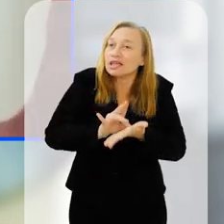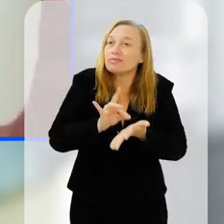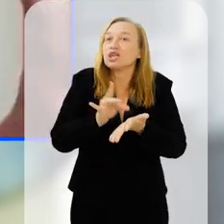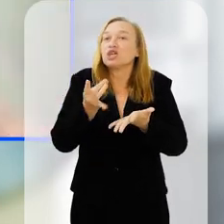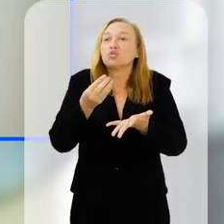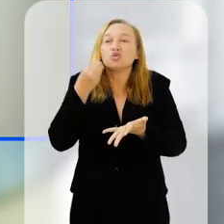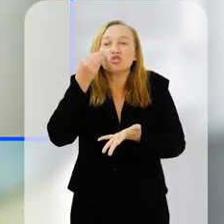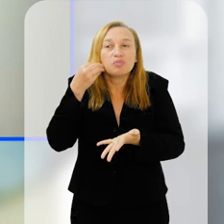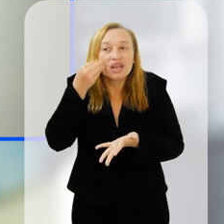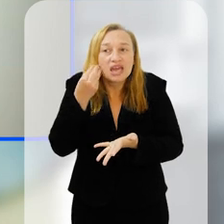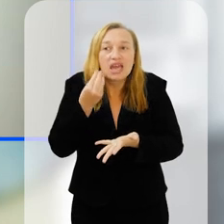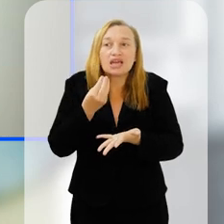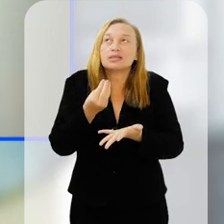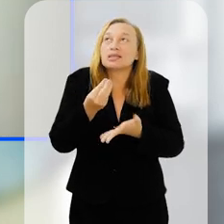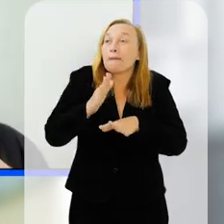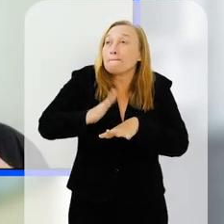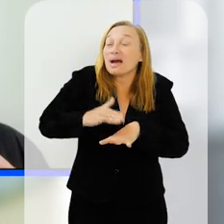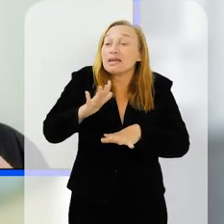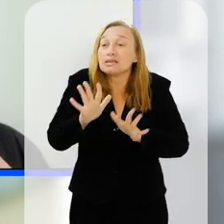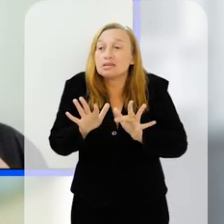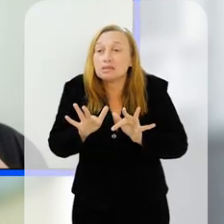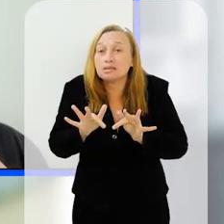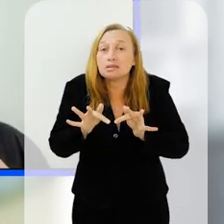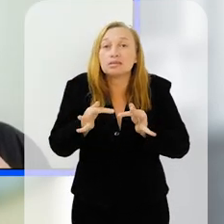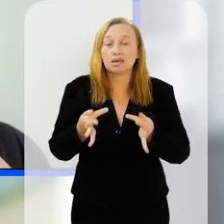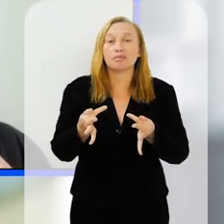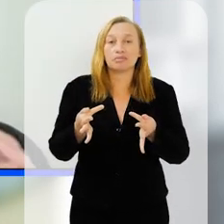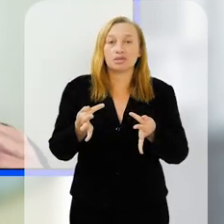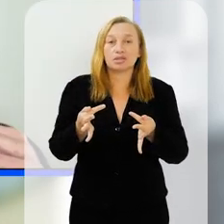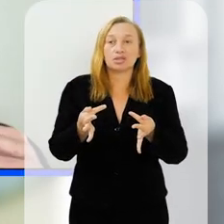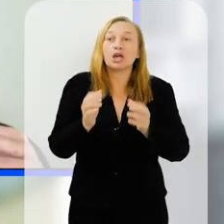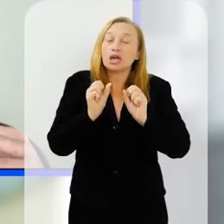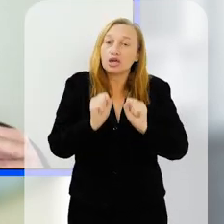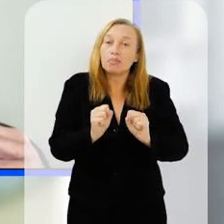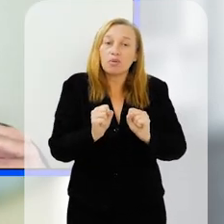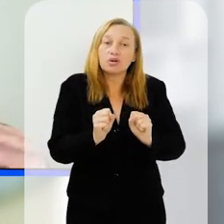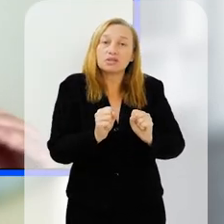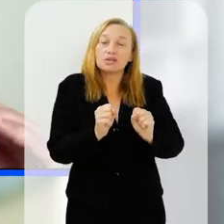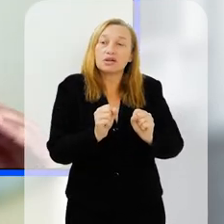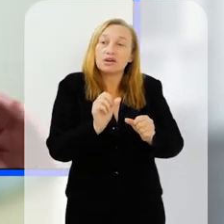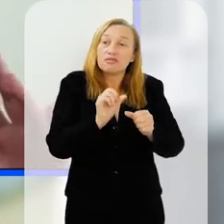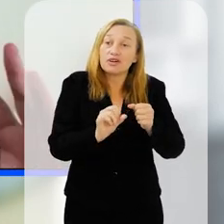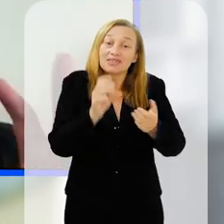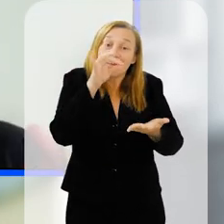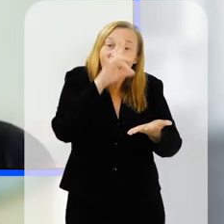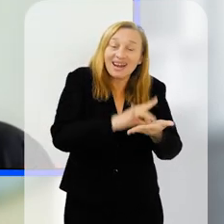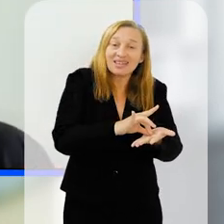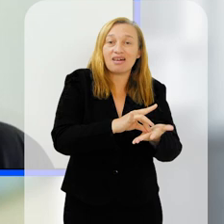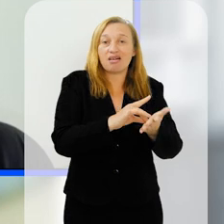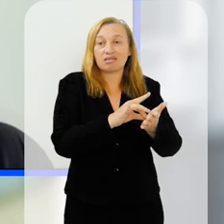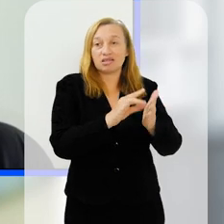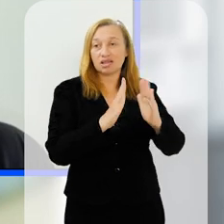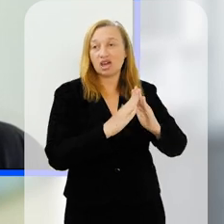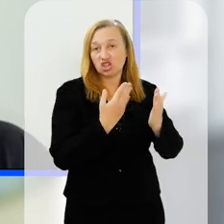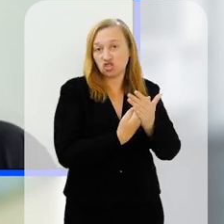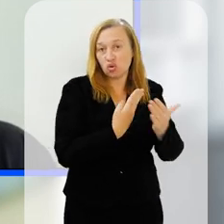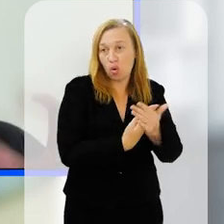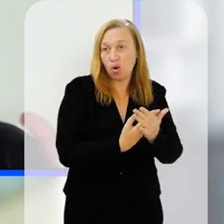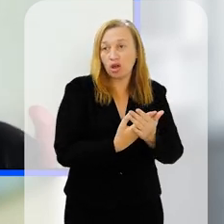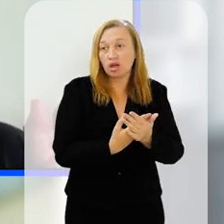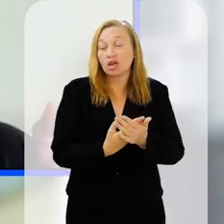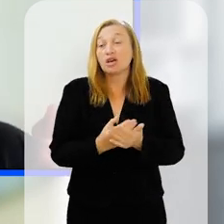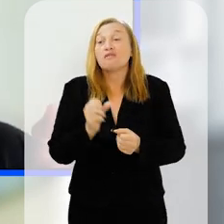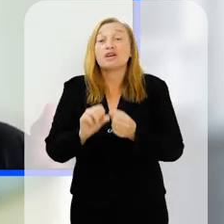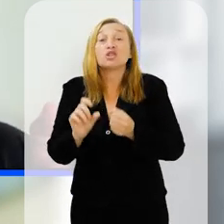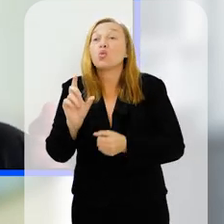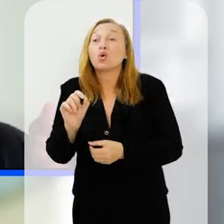Então, gente quer realmente que seja uma coisa que possa ser feita da maneira mais aproximada da realidade atual. O a